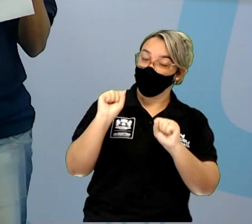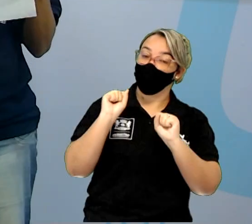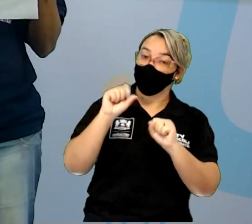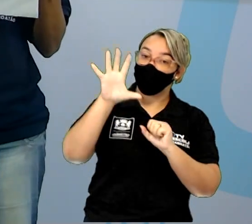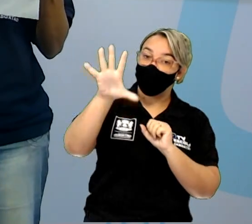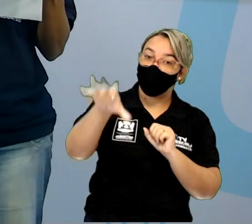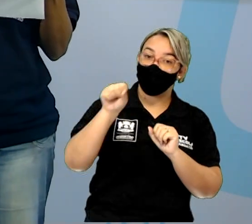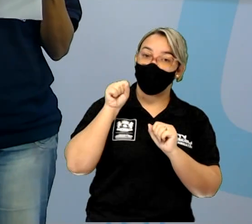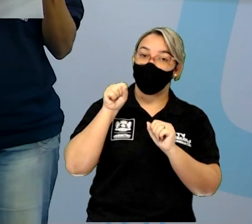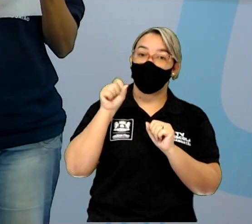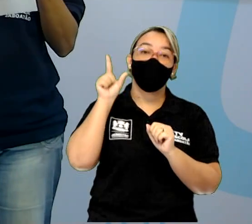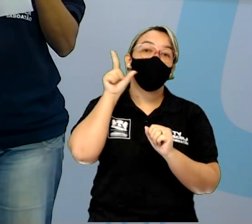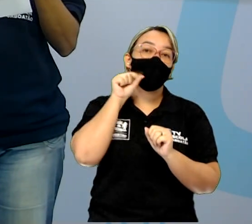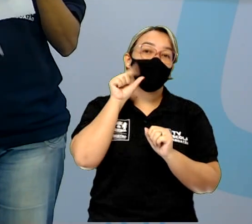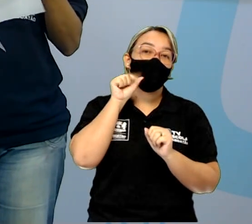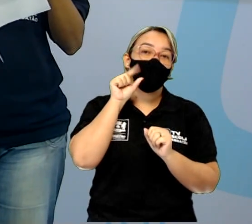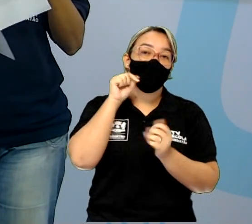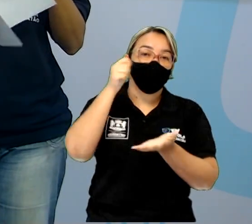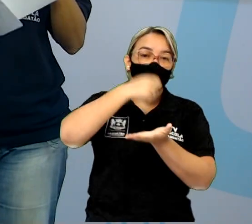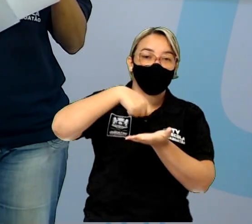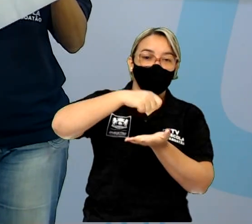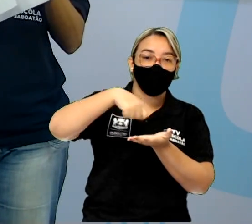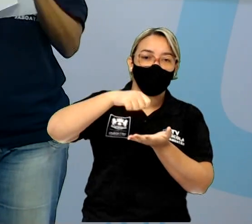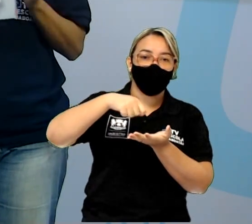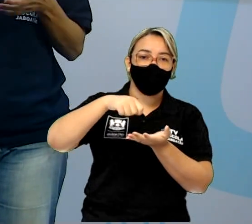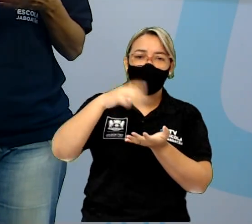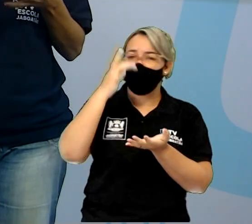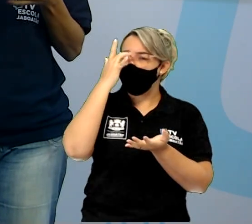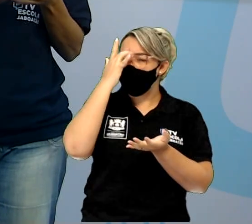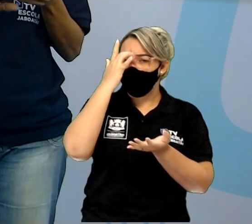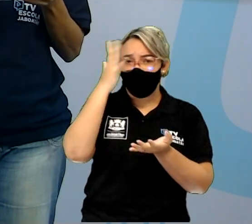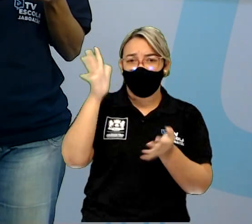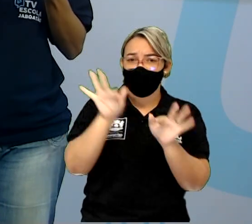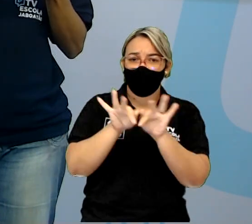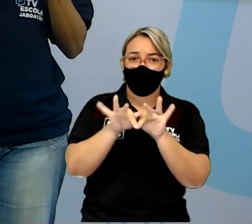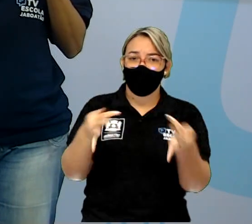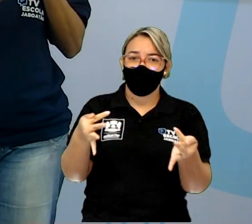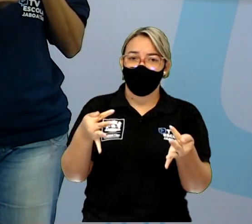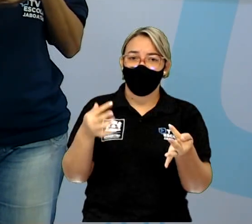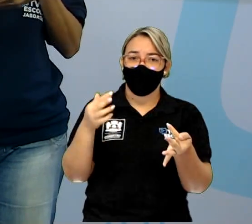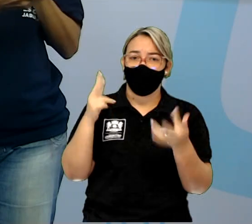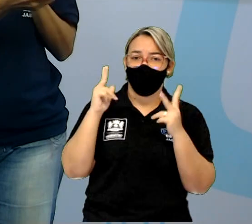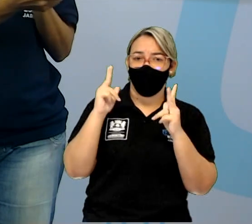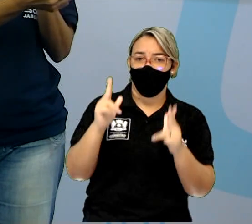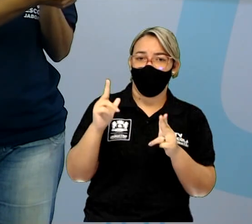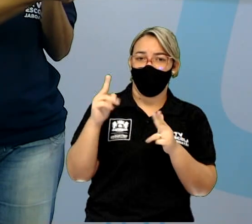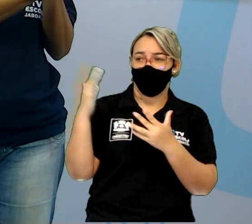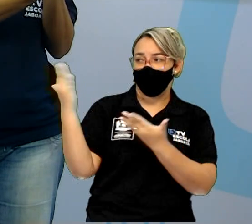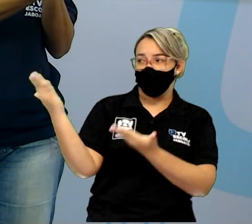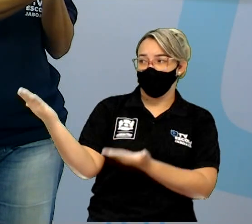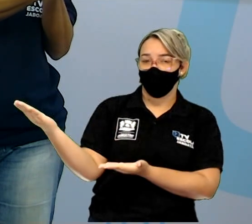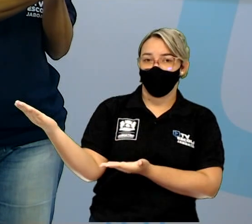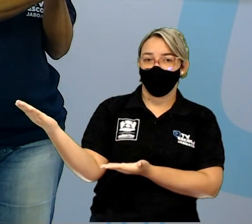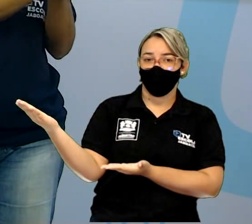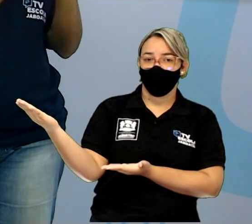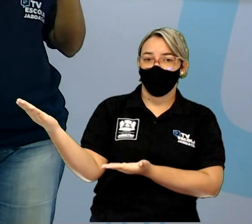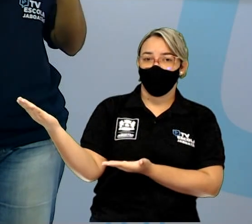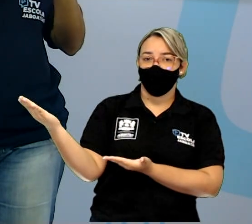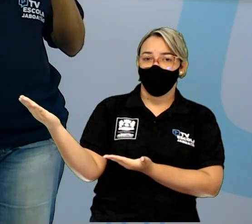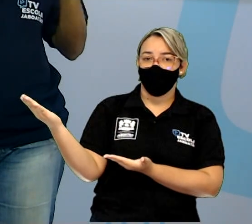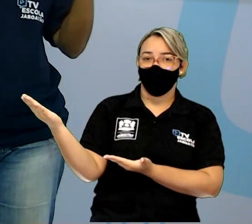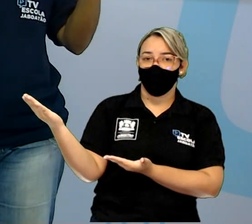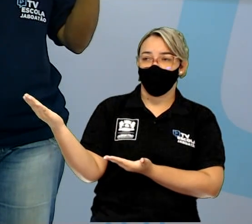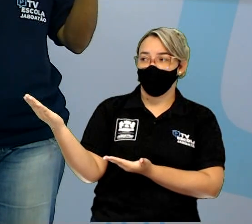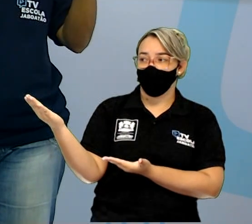vocês, e um lápis para escrever. É muito simples a dobradura. Você vai dobrar o papel em uma parte